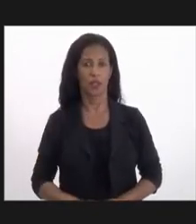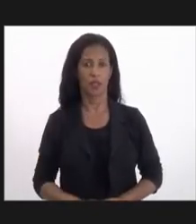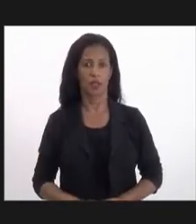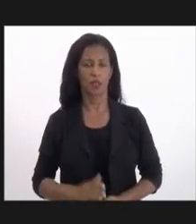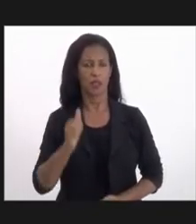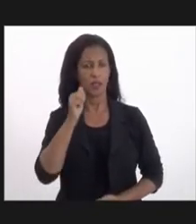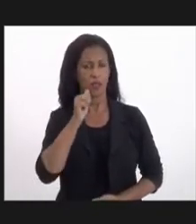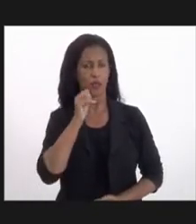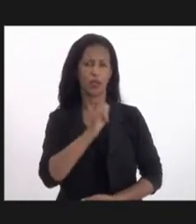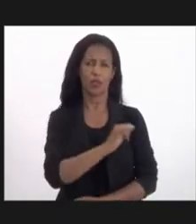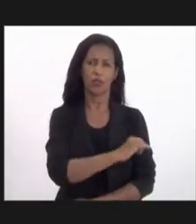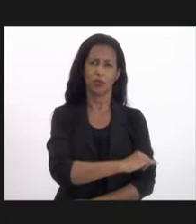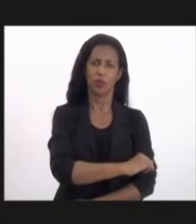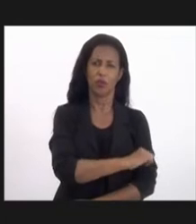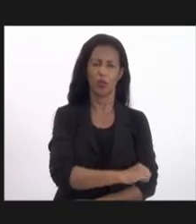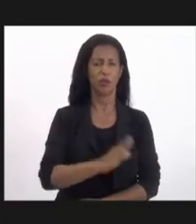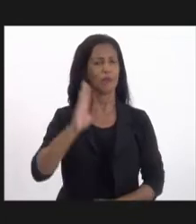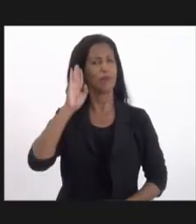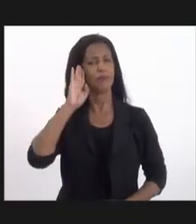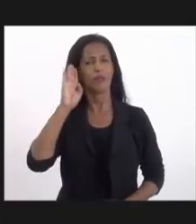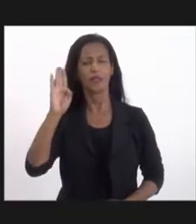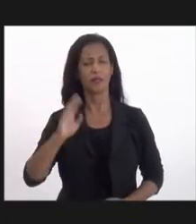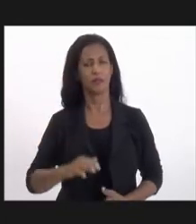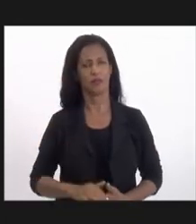do Rio de Janeiro e, principalmente,